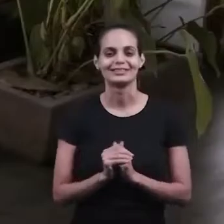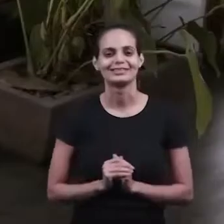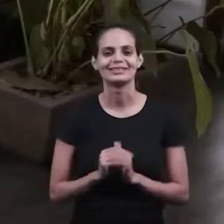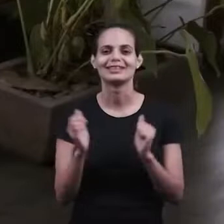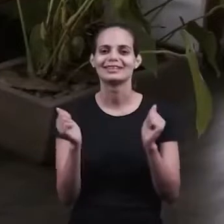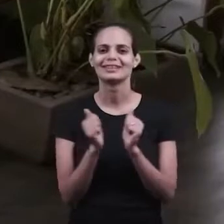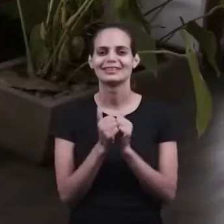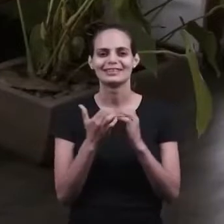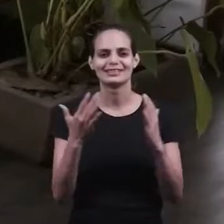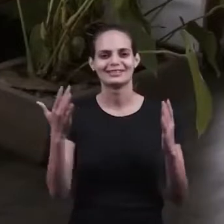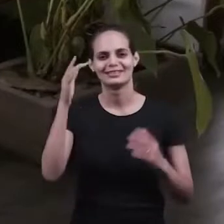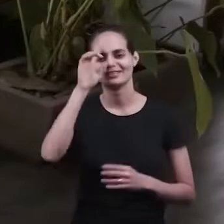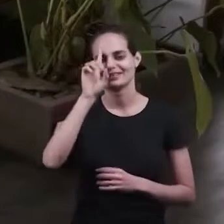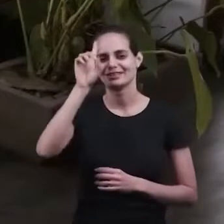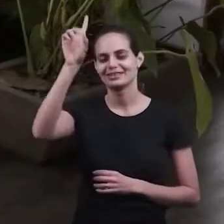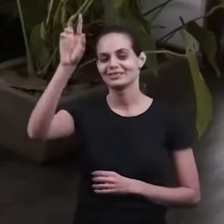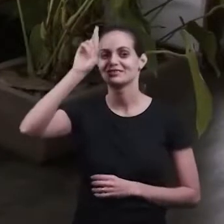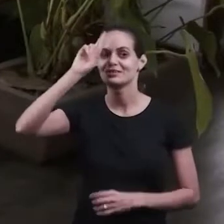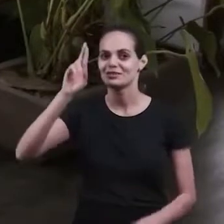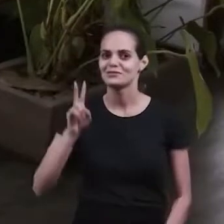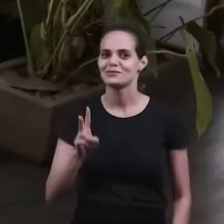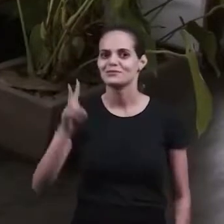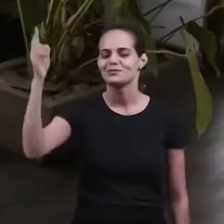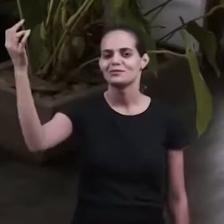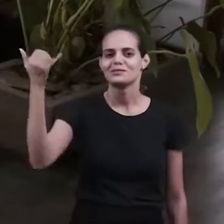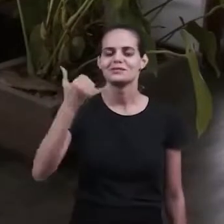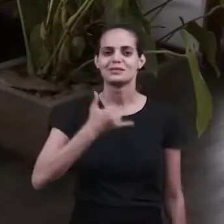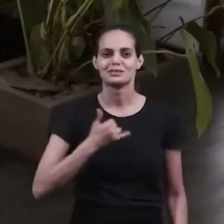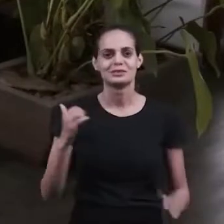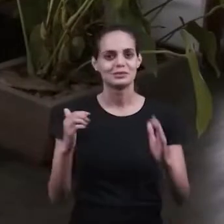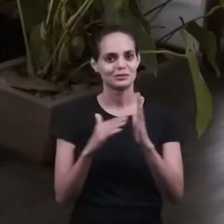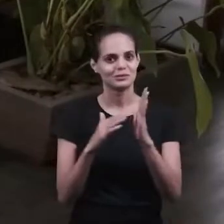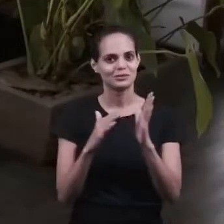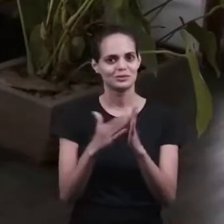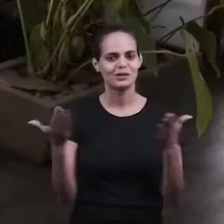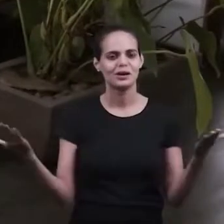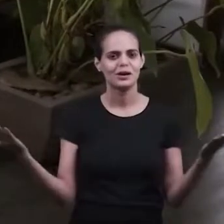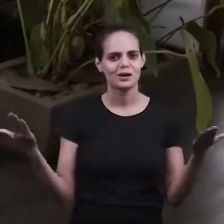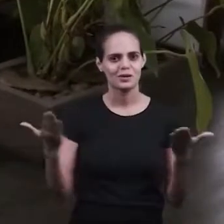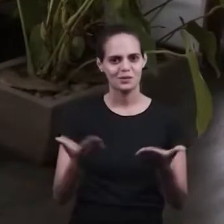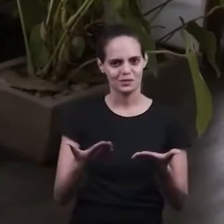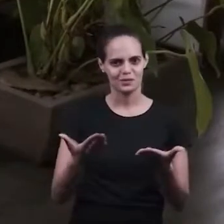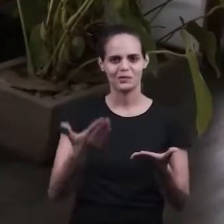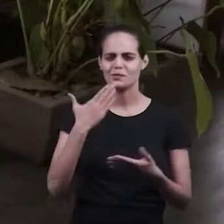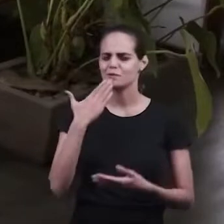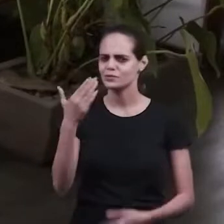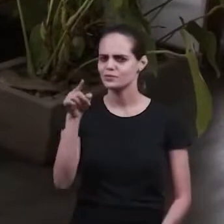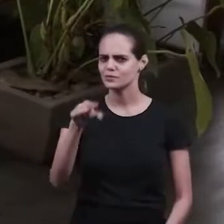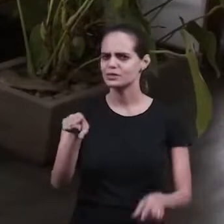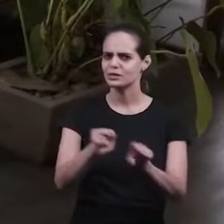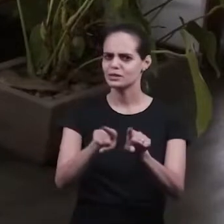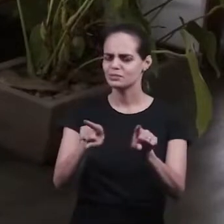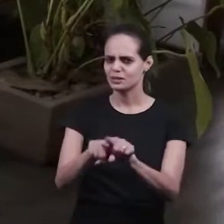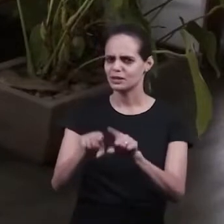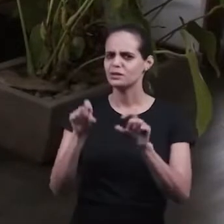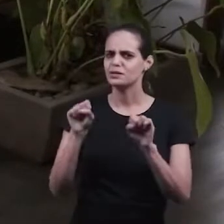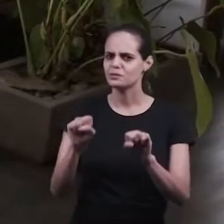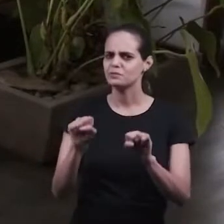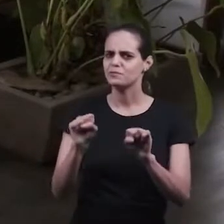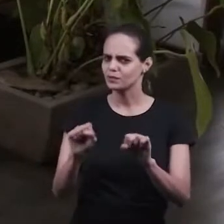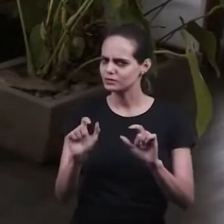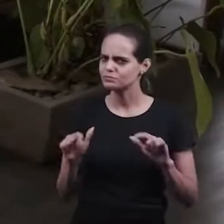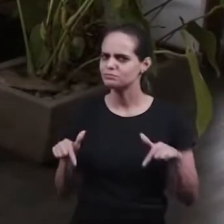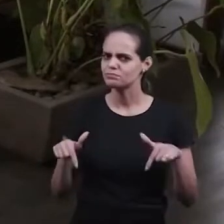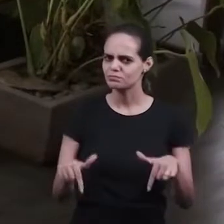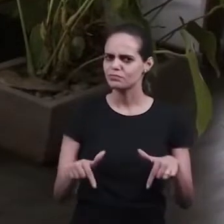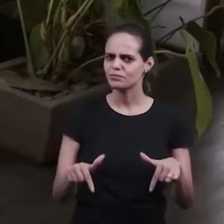Glória a Deus! O Senhor continua falando e este hino que acabamos de ouvir é um pedido que você também pode fazer.